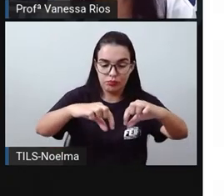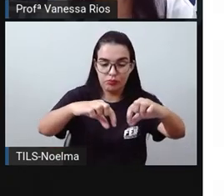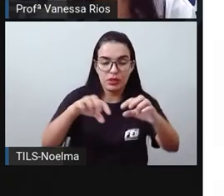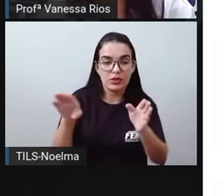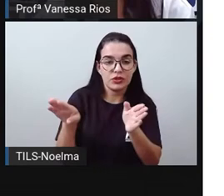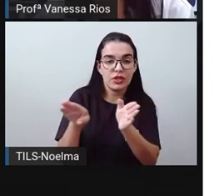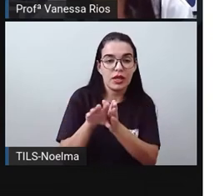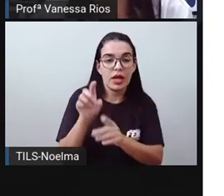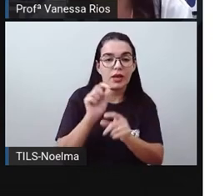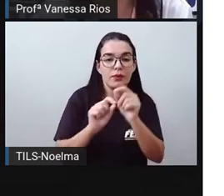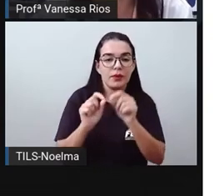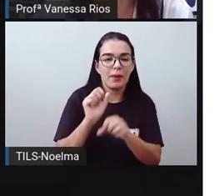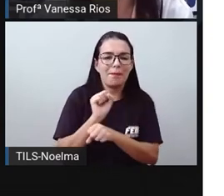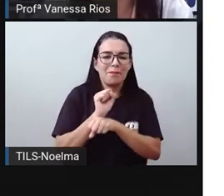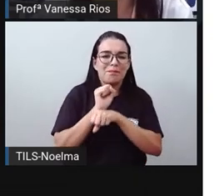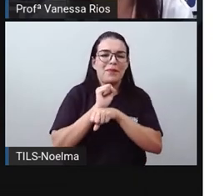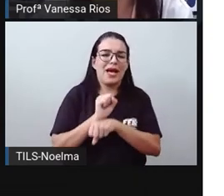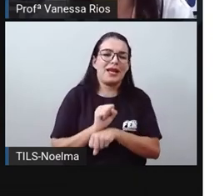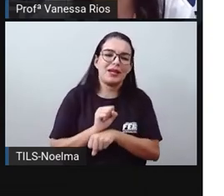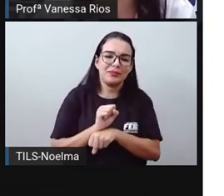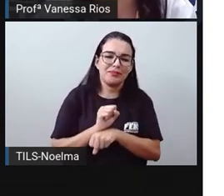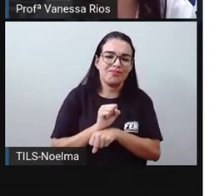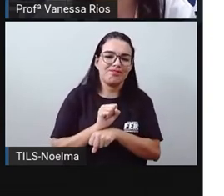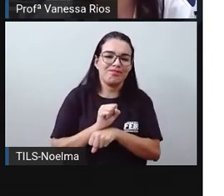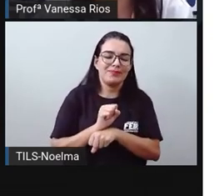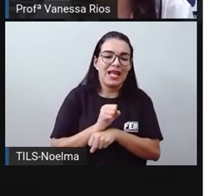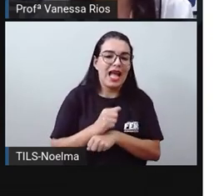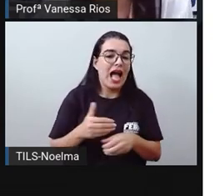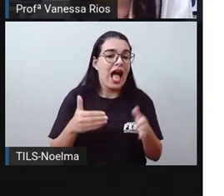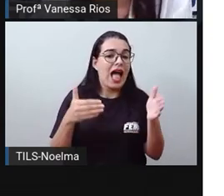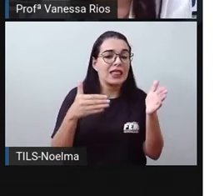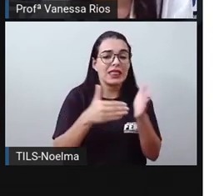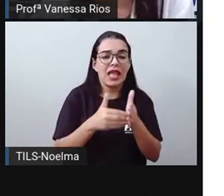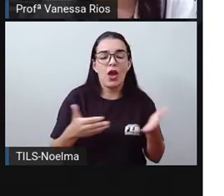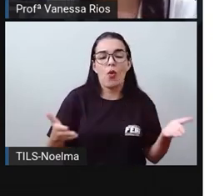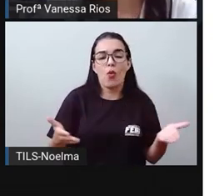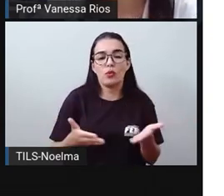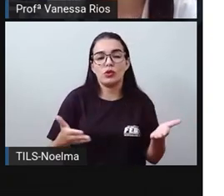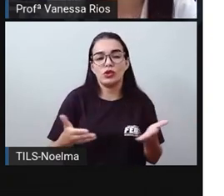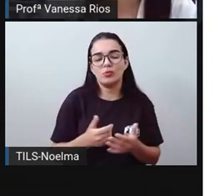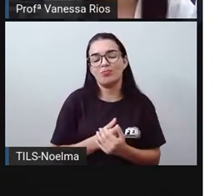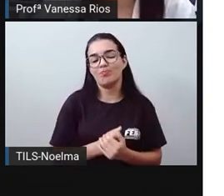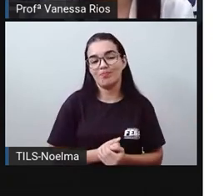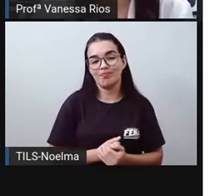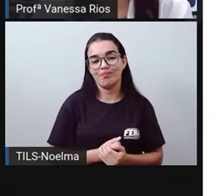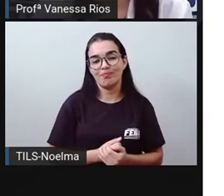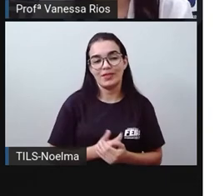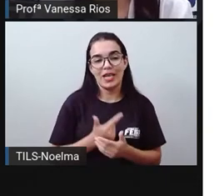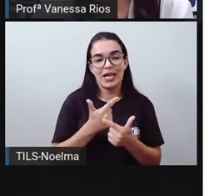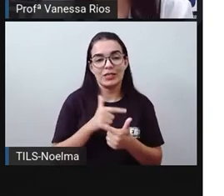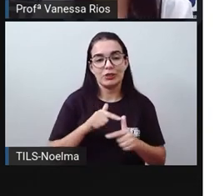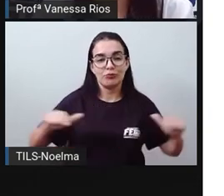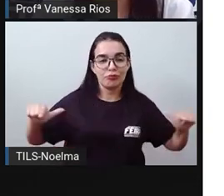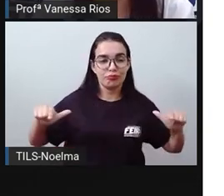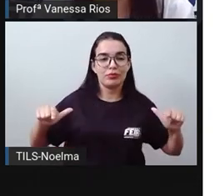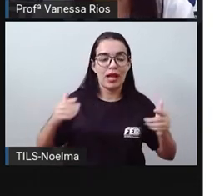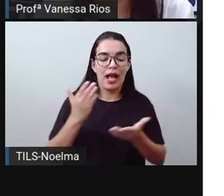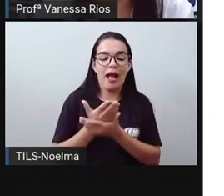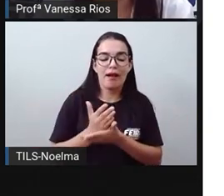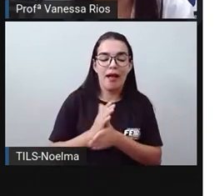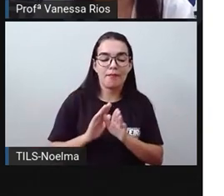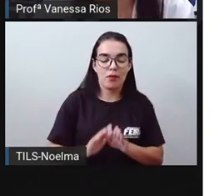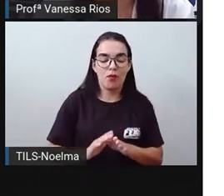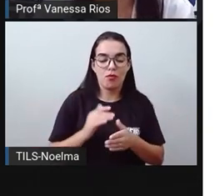não tendo se recuperado até os dias atuais. Então a partir aí da primeira linha férrea do